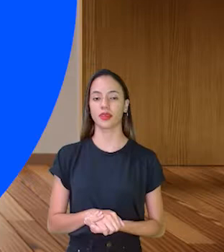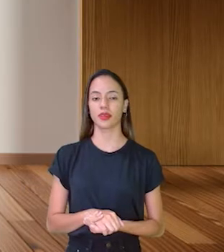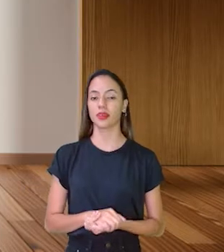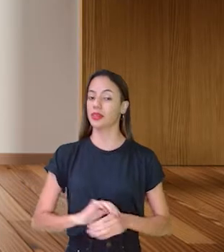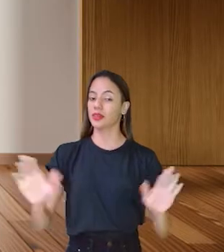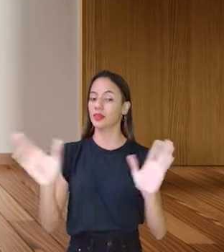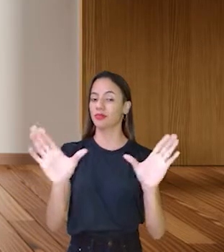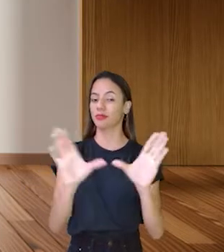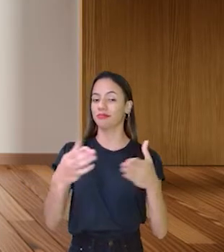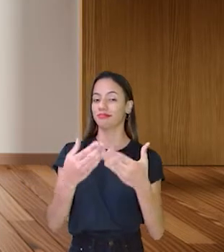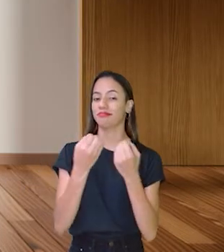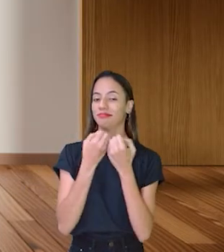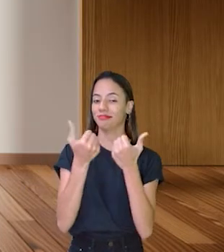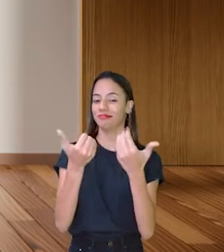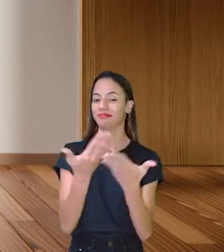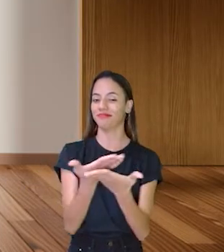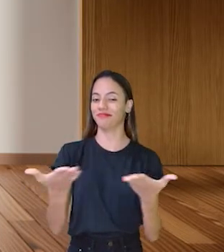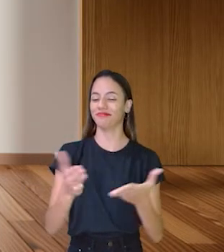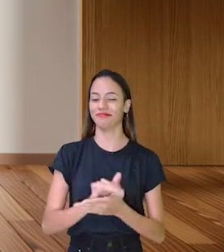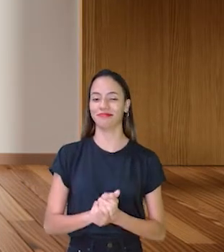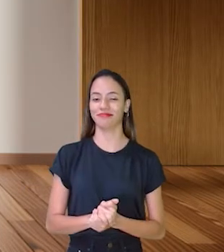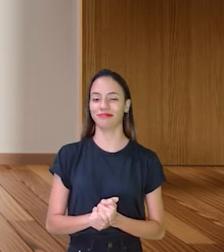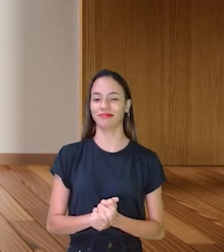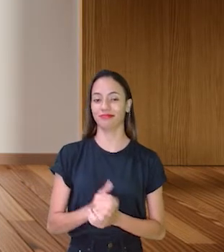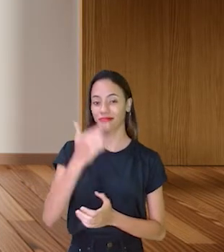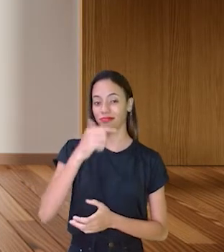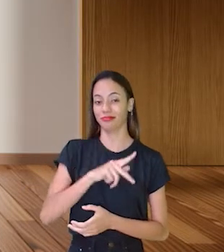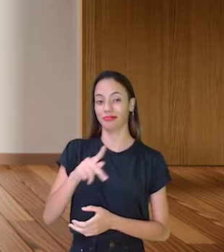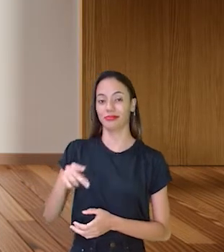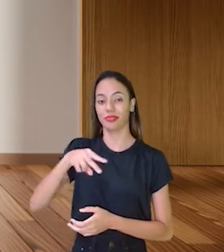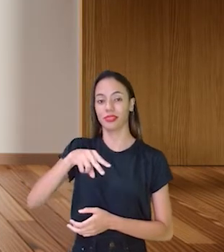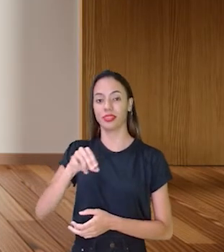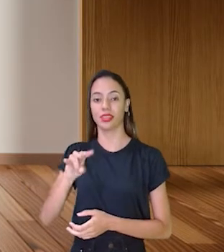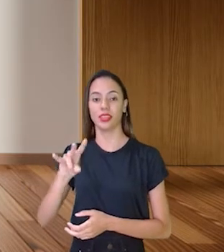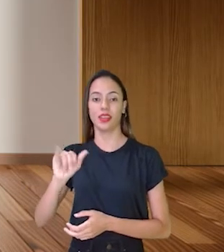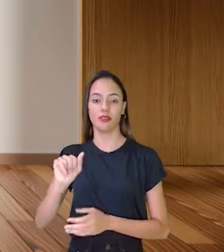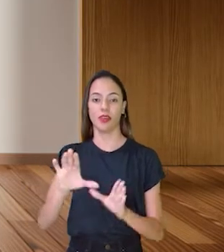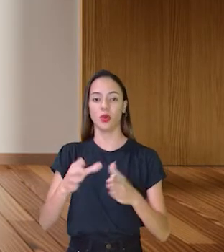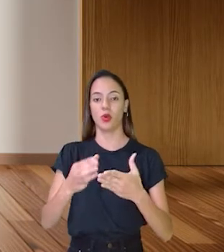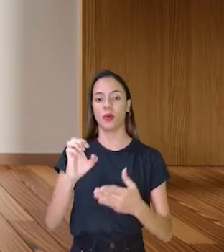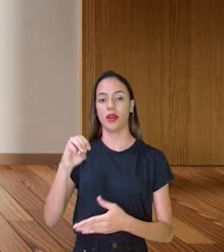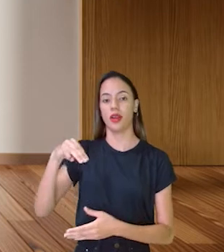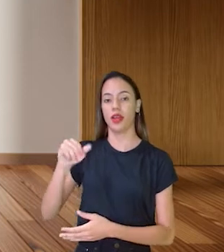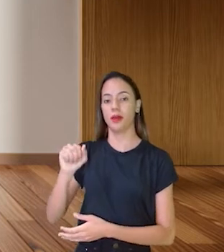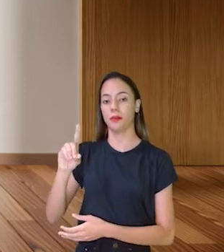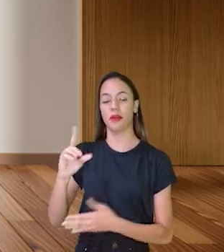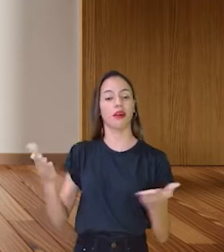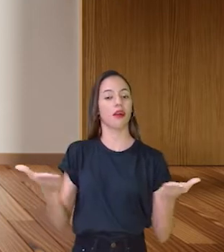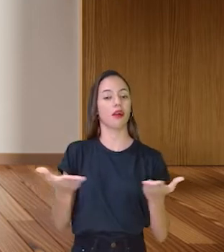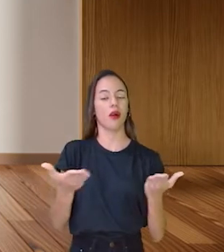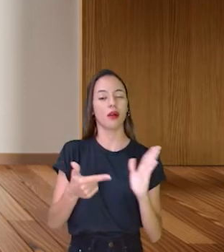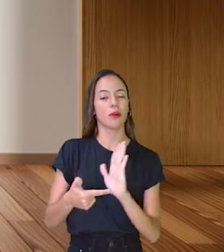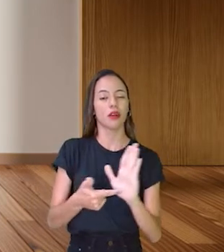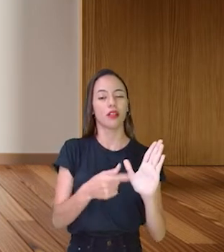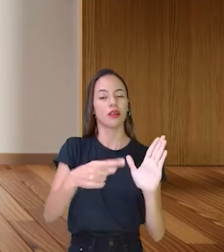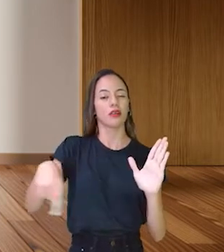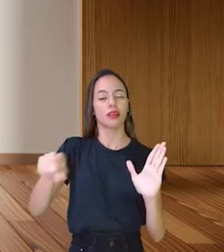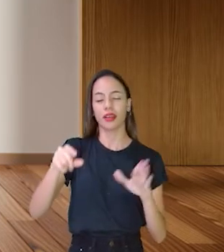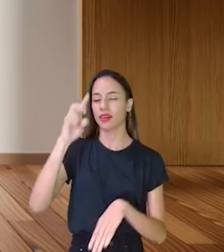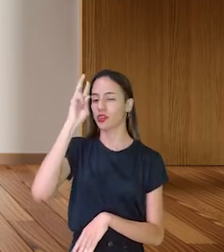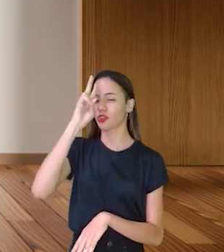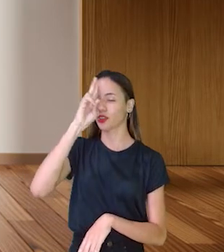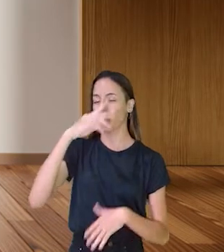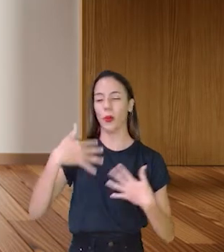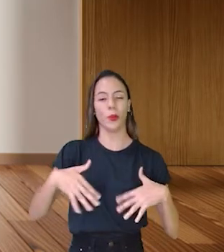Olá, turminha. Tudo bem com vocês? Sou a professora Nívia Barreto, da EMAG. E hoje eu vou trazer para vocês uma história